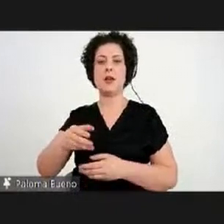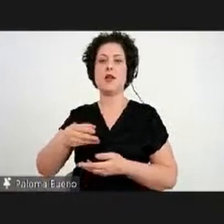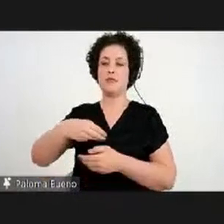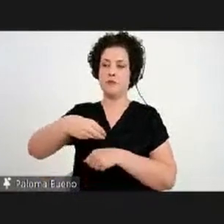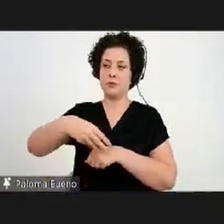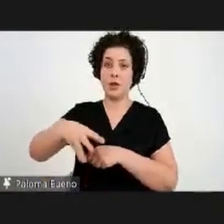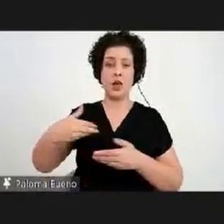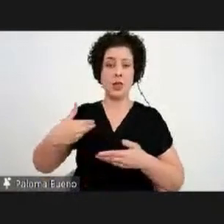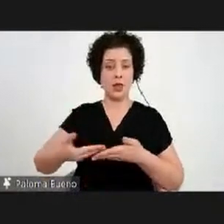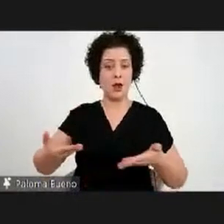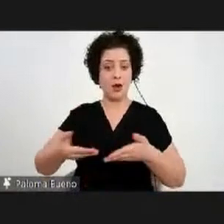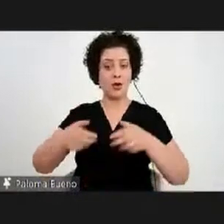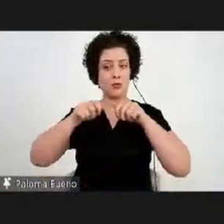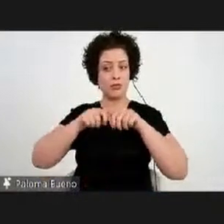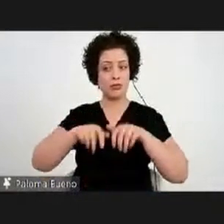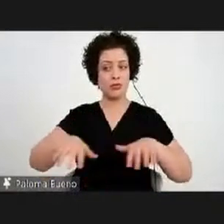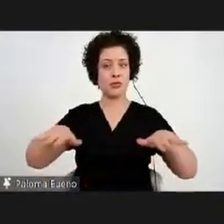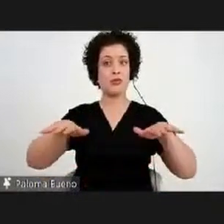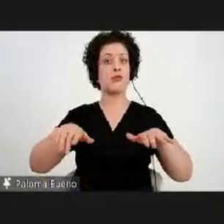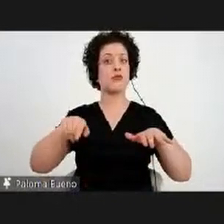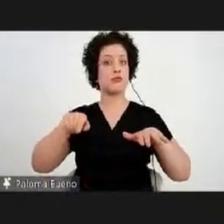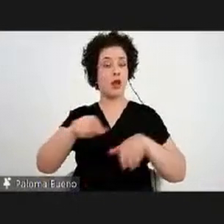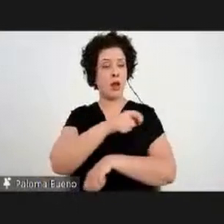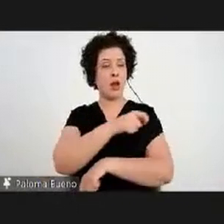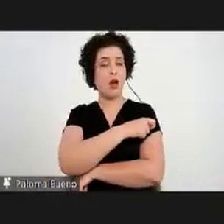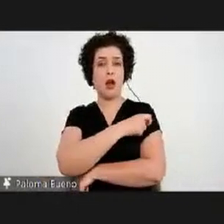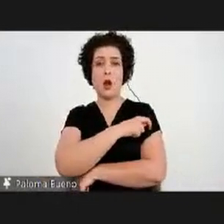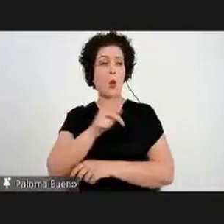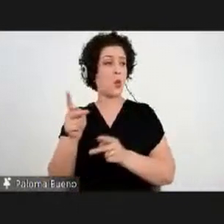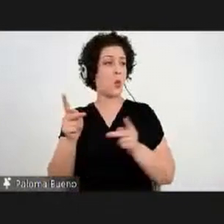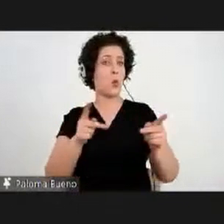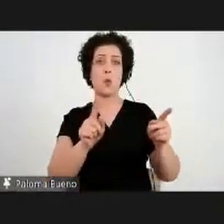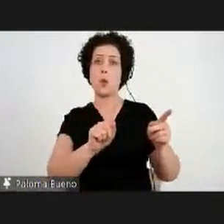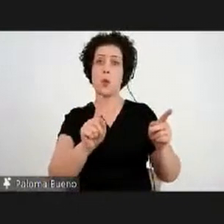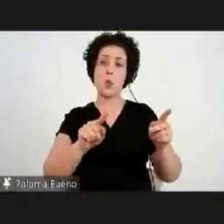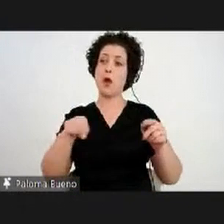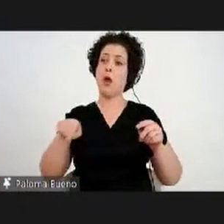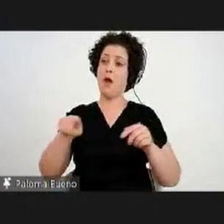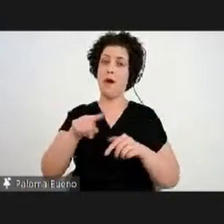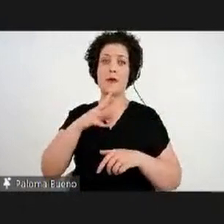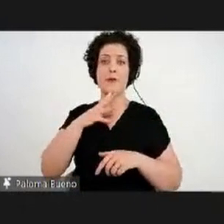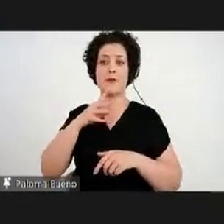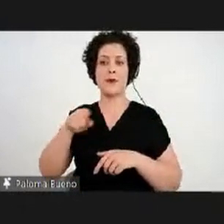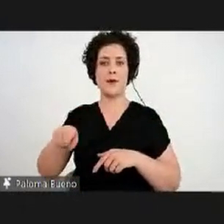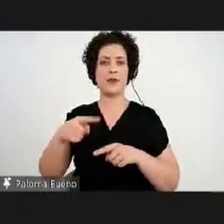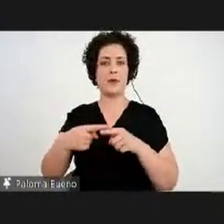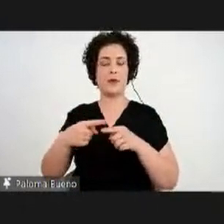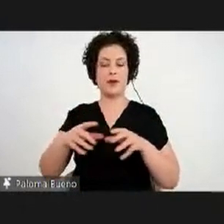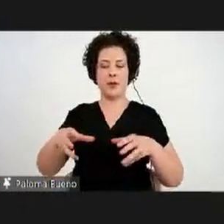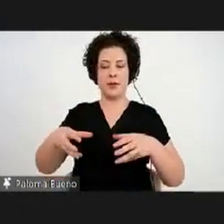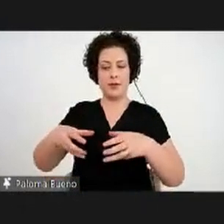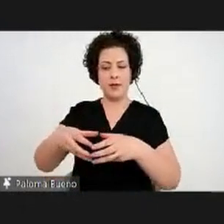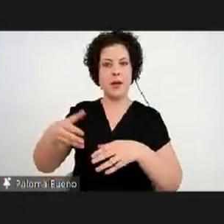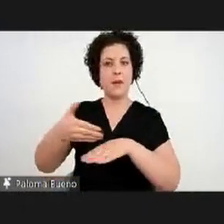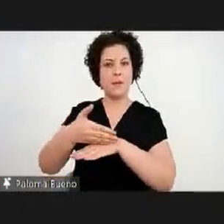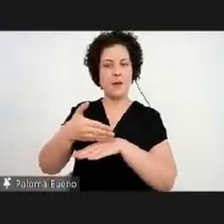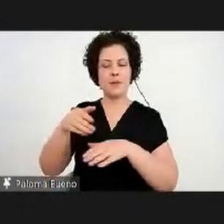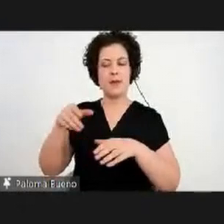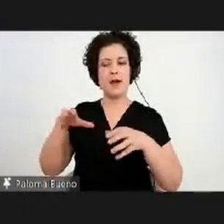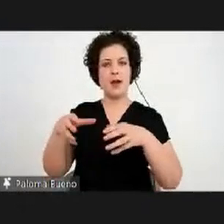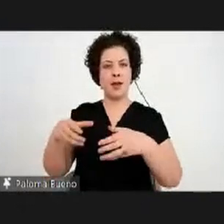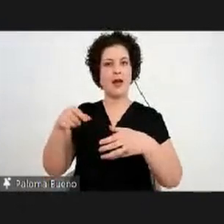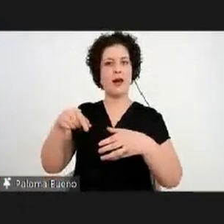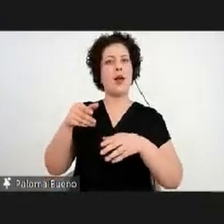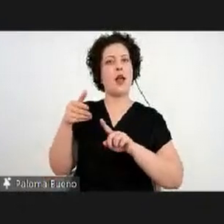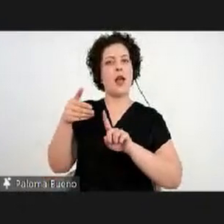ainda hoje, mesmo com os alunos que não visitaram na exposição, porque eles servem de referências para